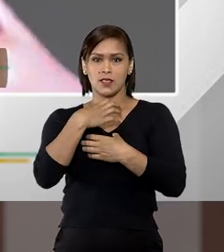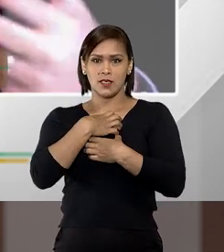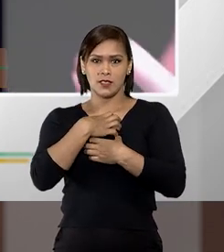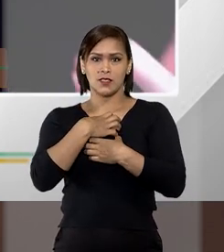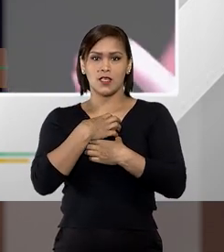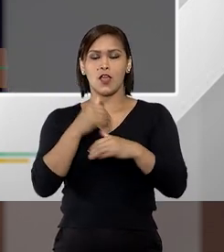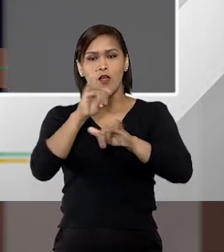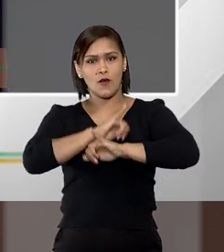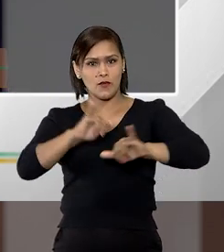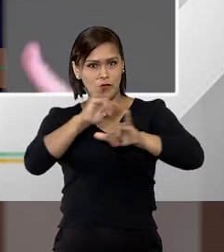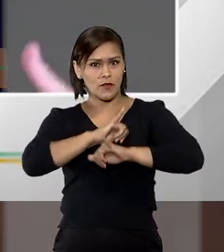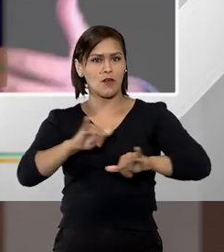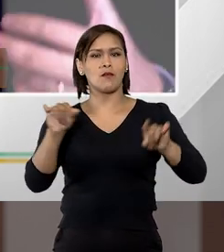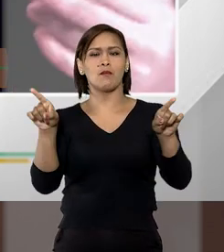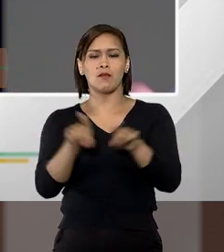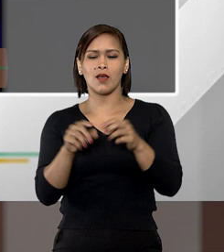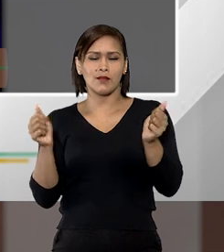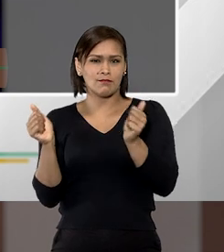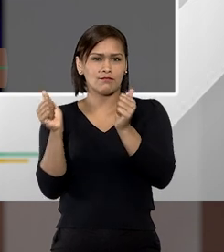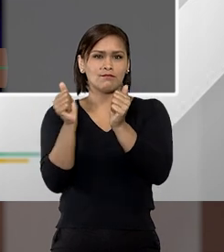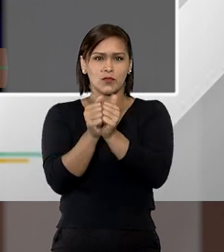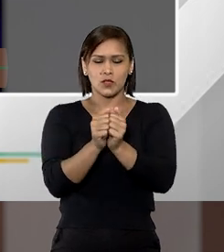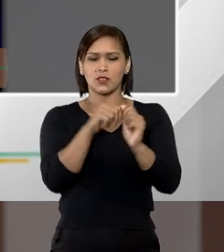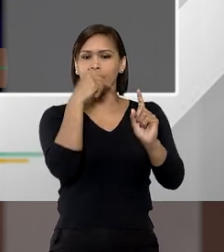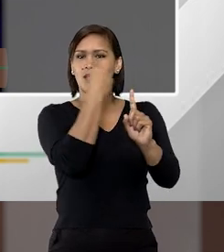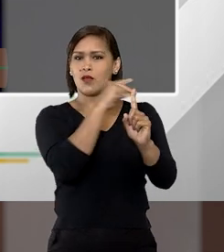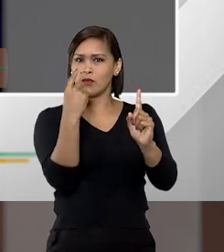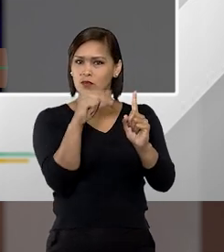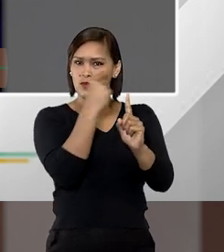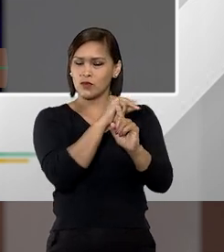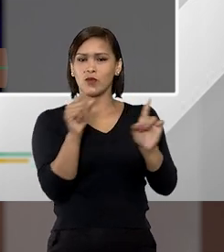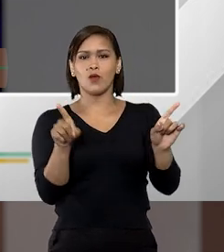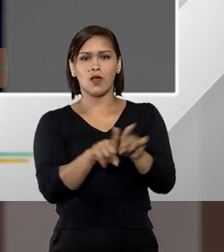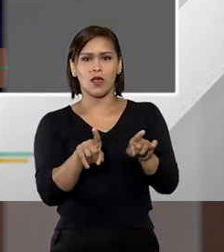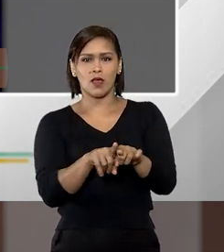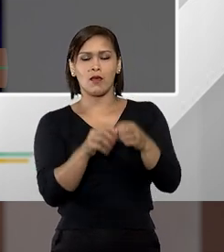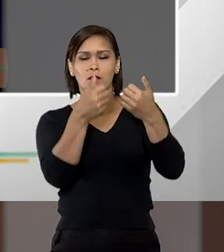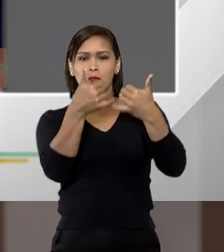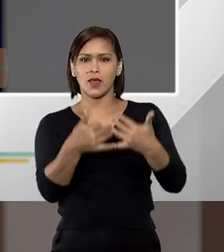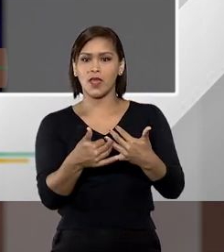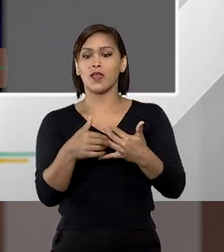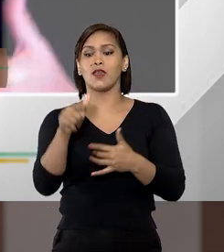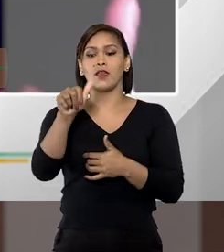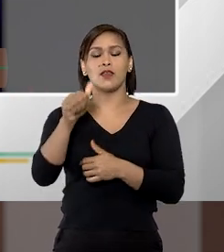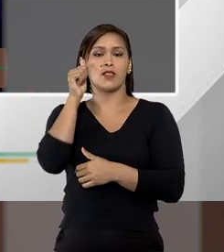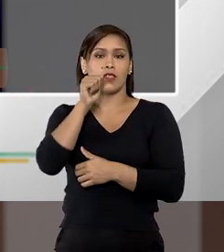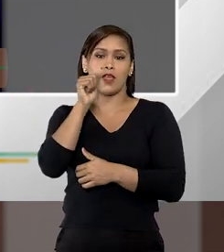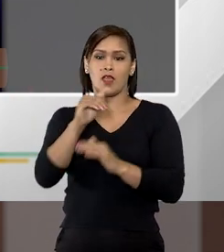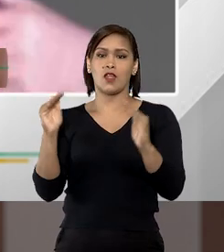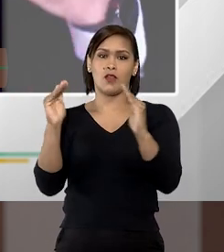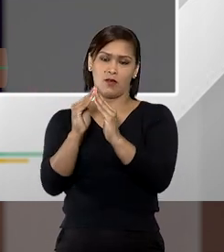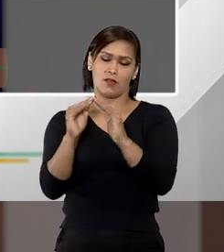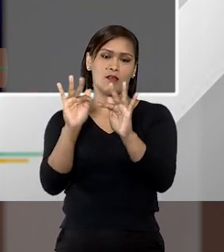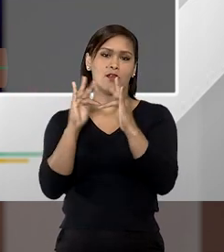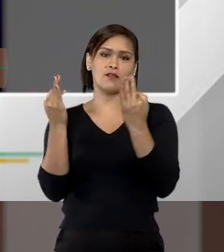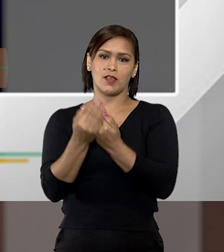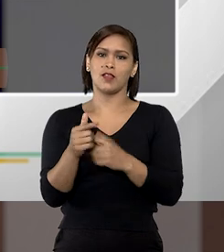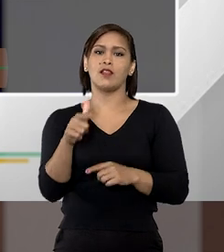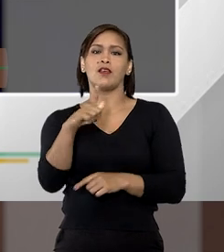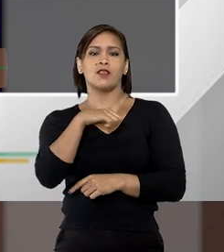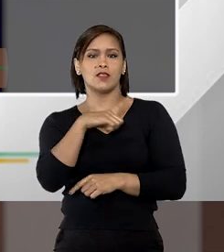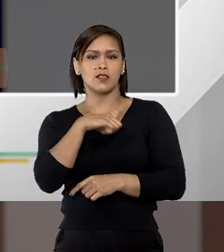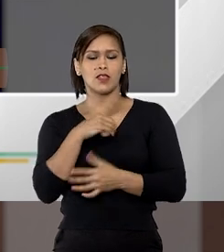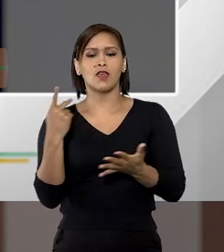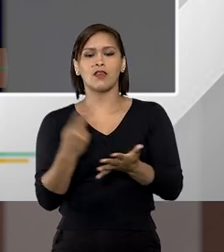seja informada da aproximação do autor está entendendo dela ou da casa dela tem que ser